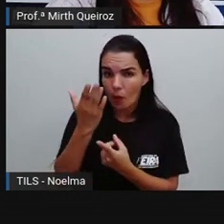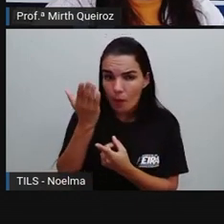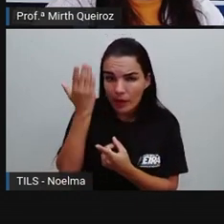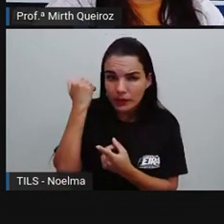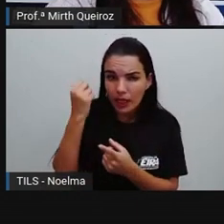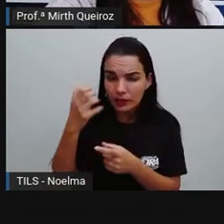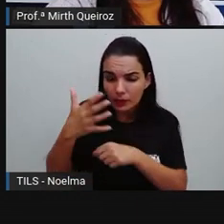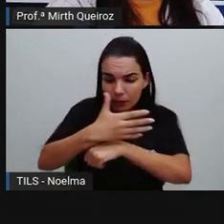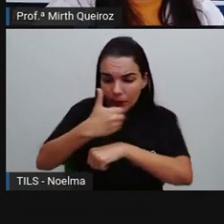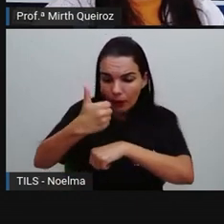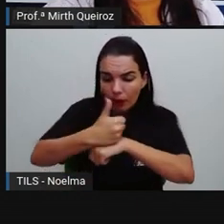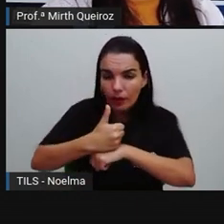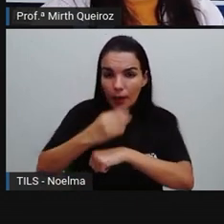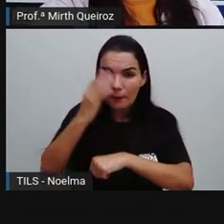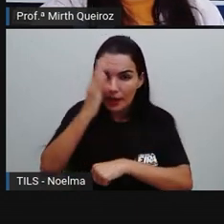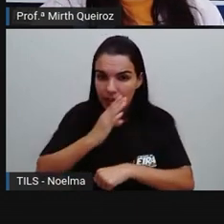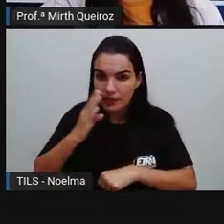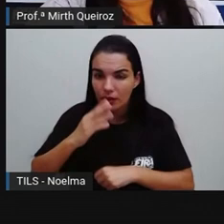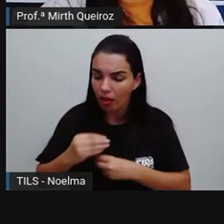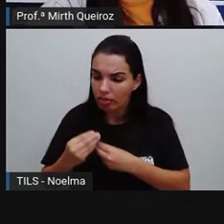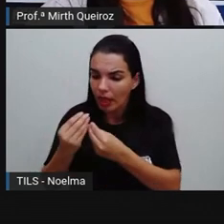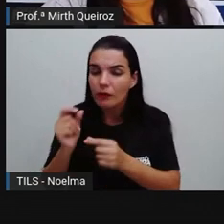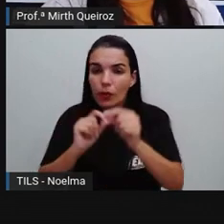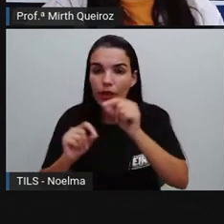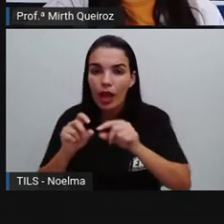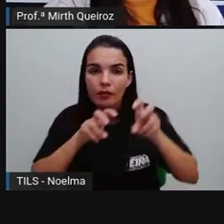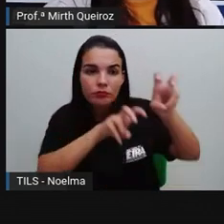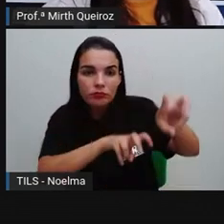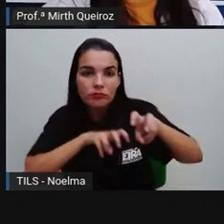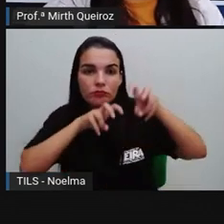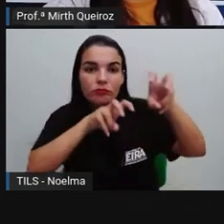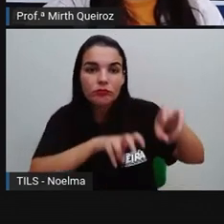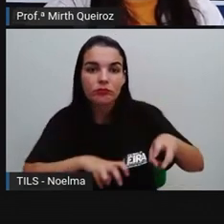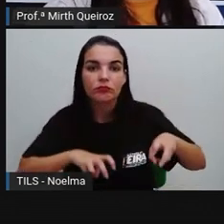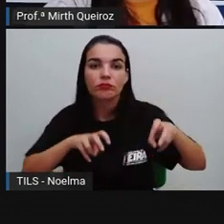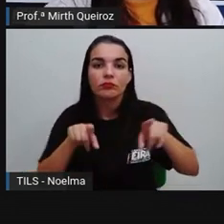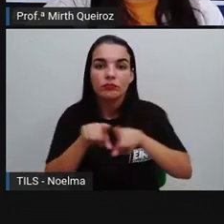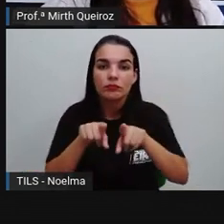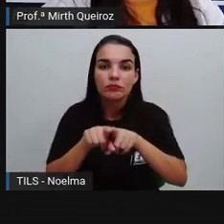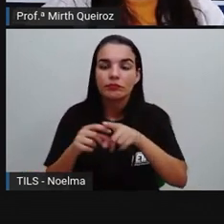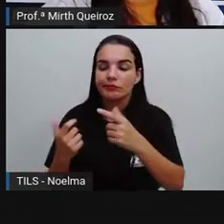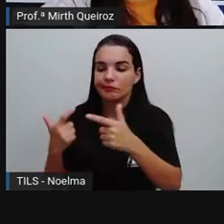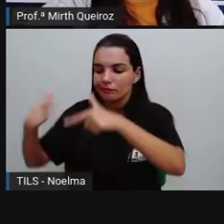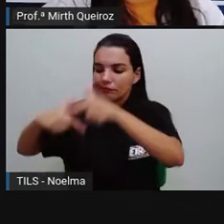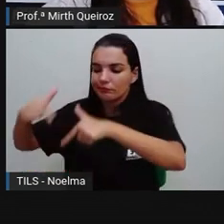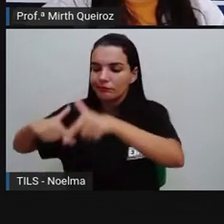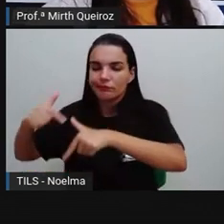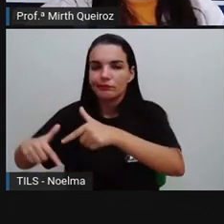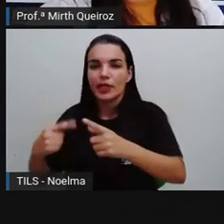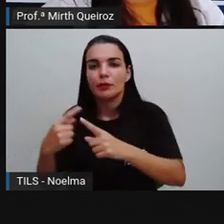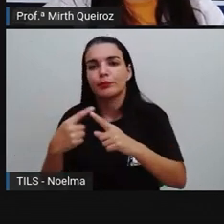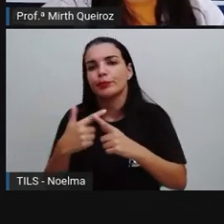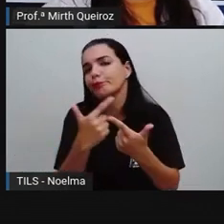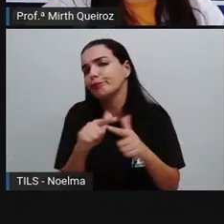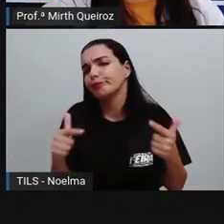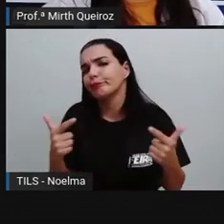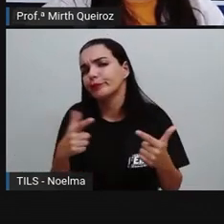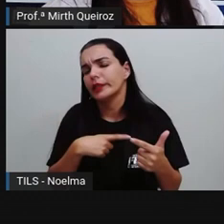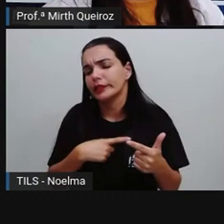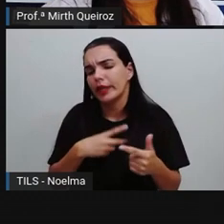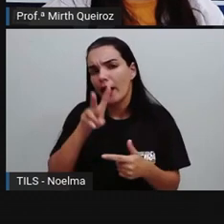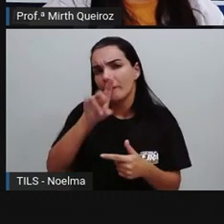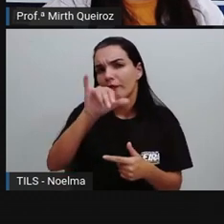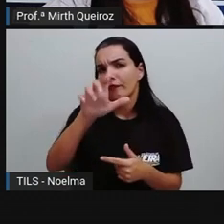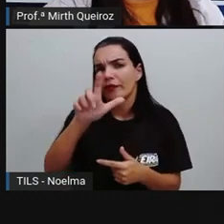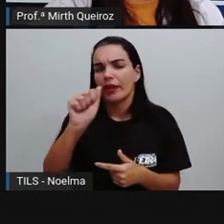grandes fazendas e engenhos. Por isso que era muito difícil se constituir ali uma vila, né?